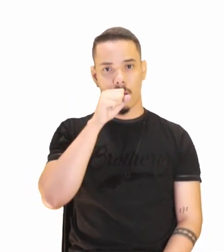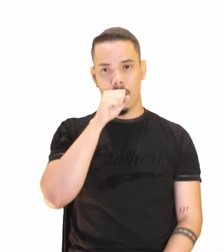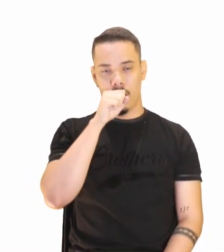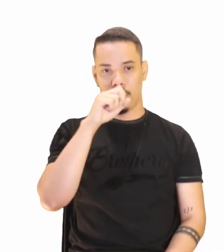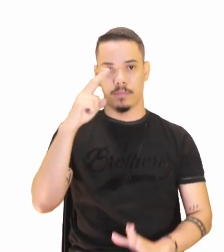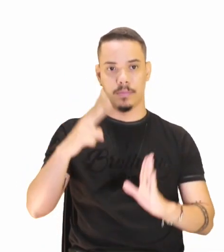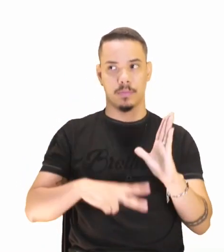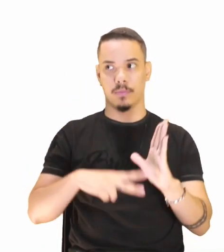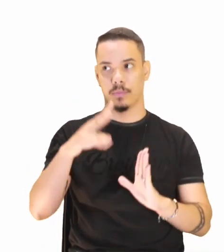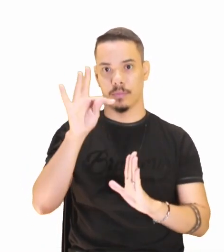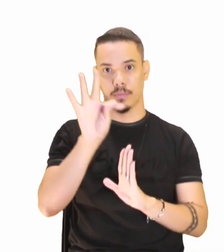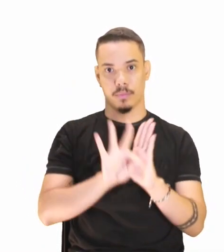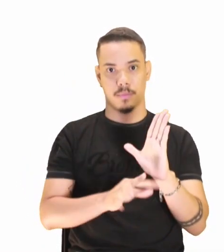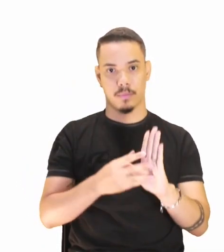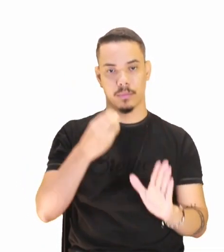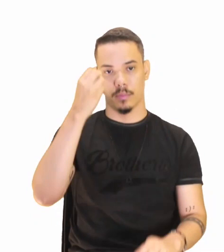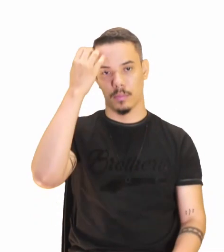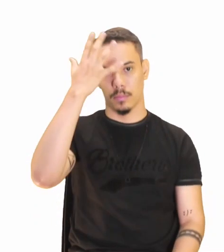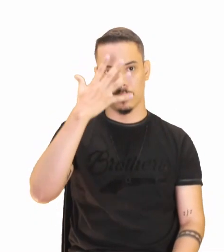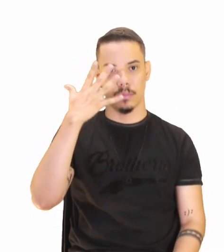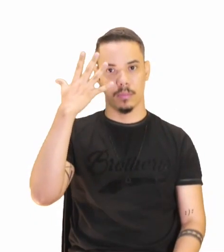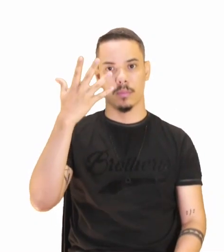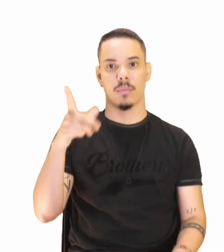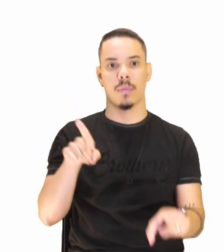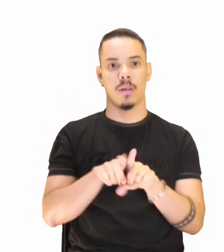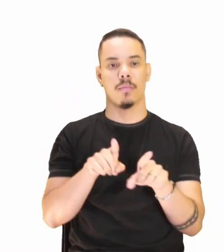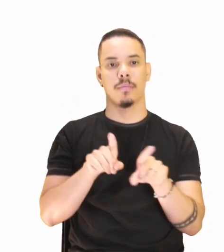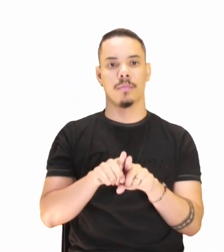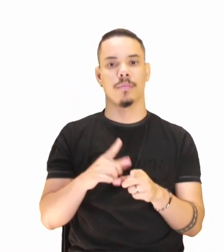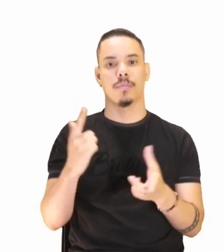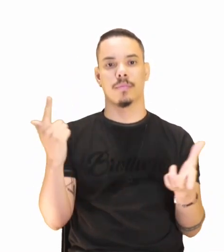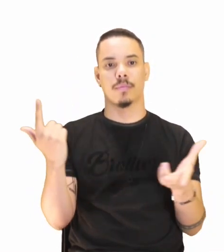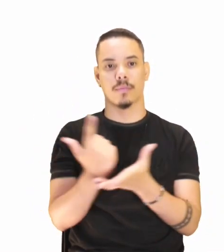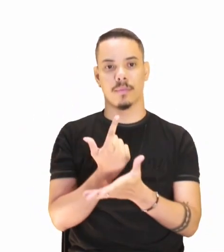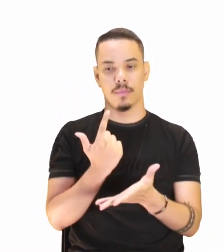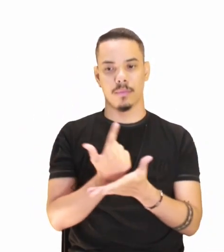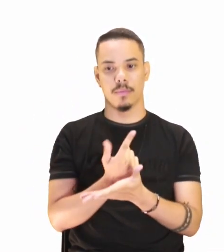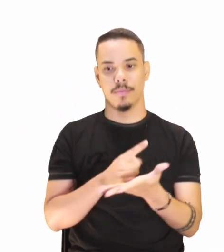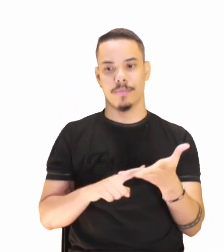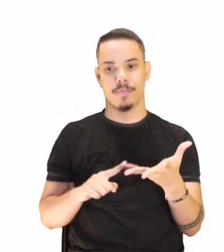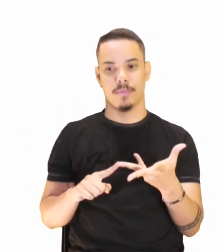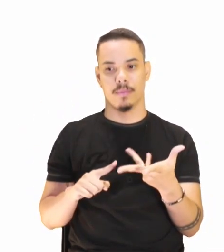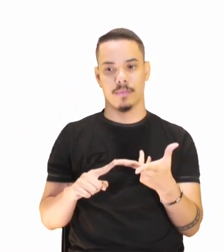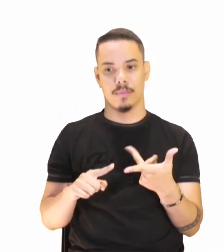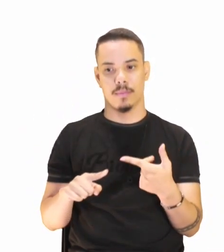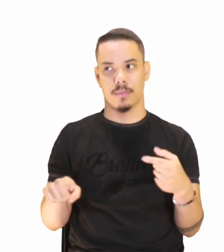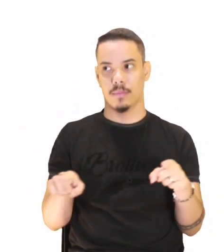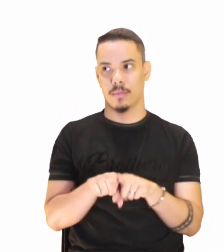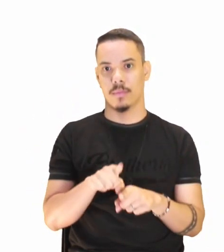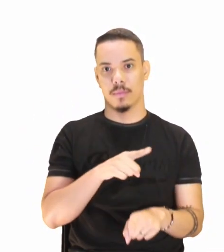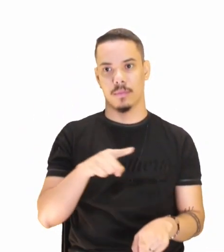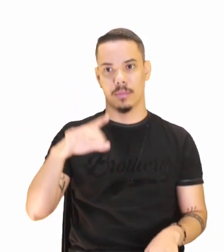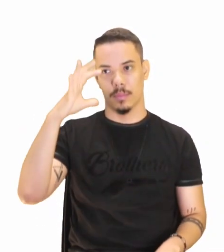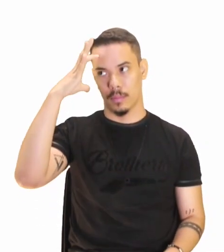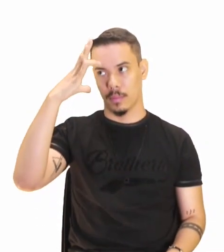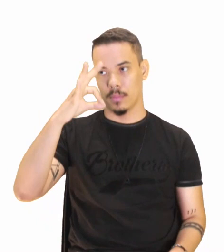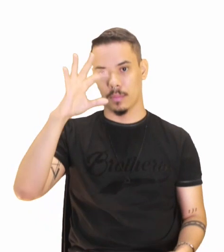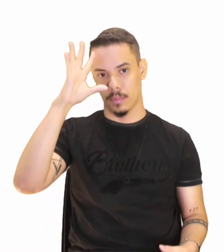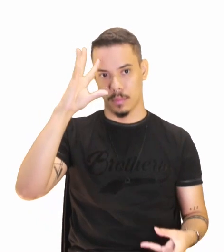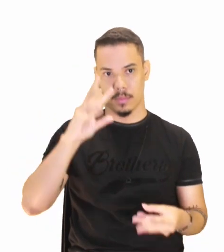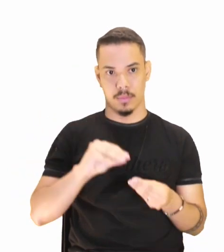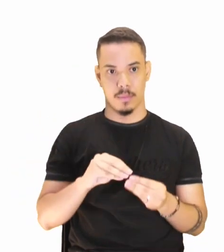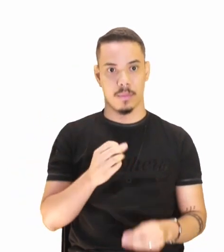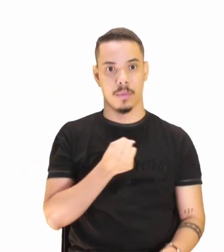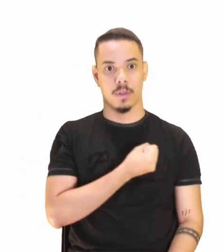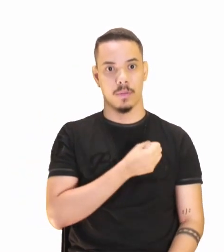de um texto imagético, uma aura plástica, né? Ali, trazendo para você essa compreensão, tá bom? Questão